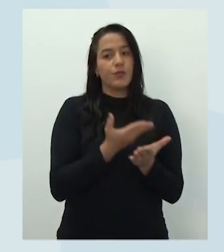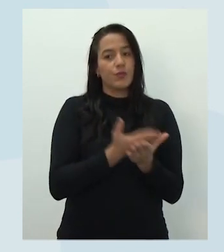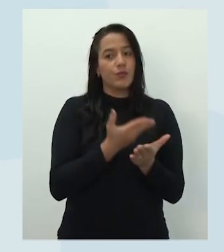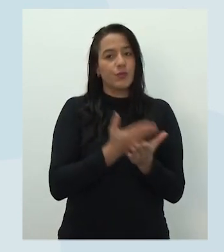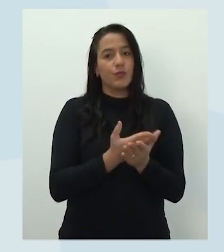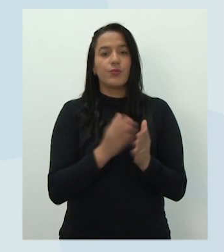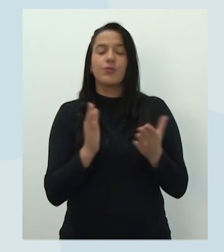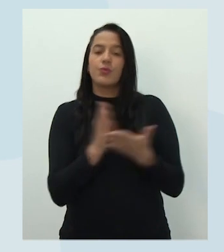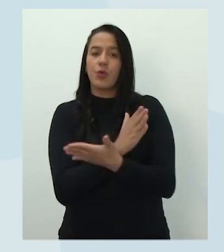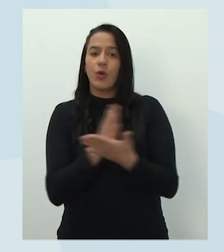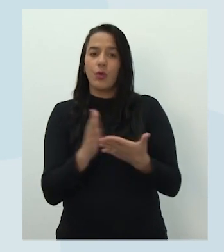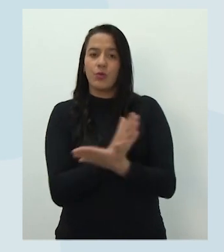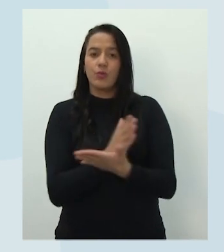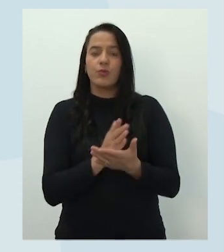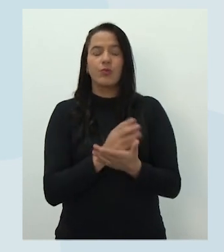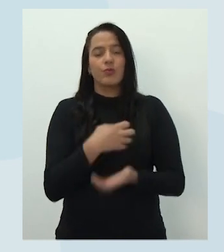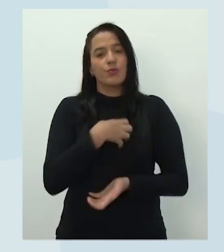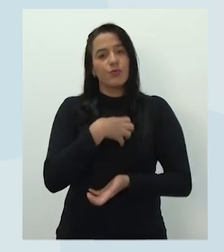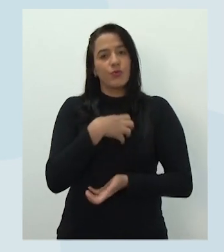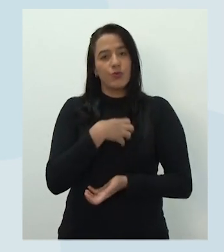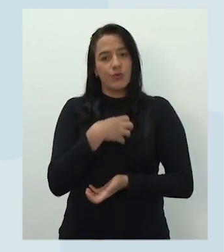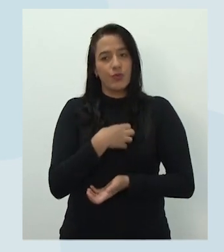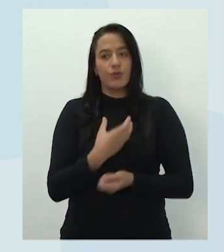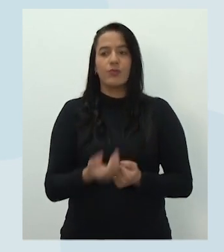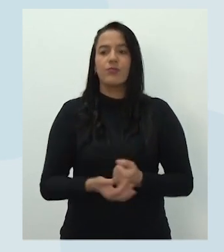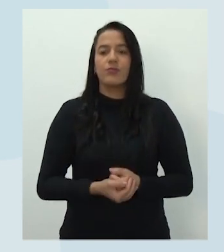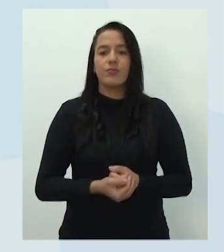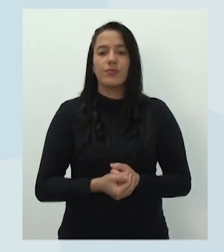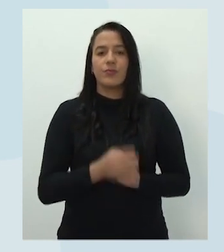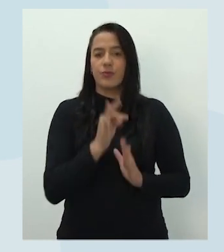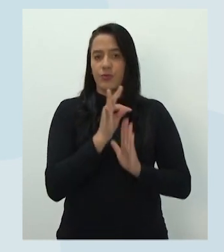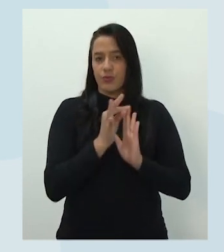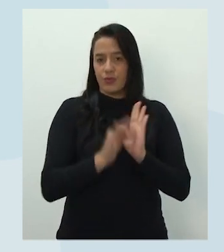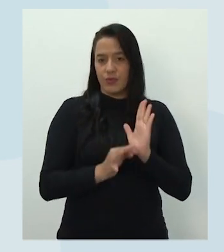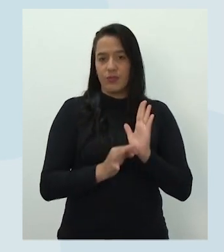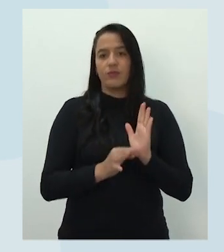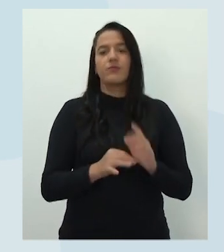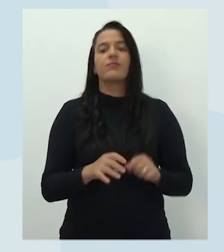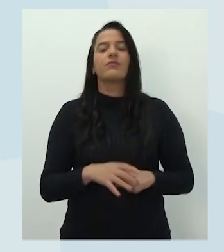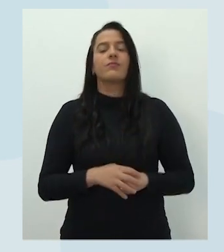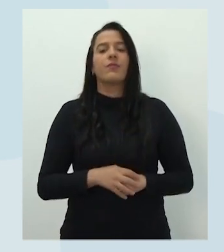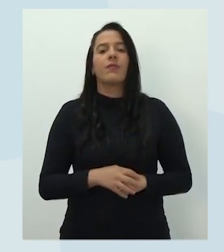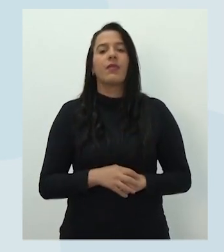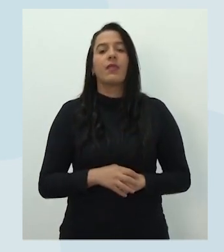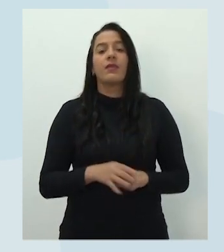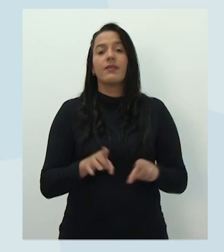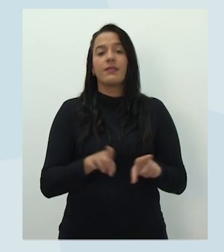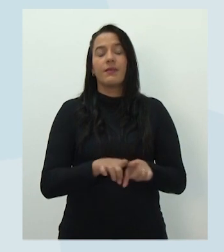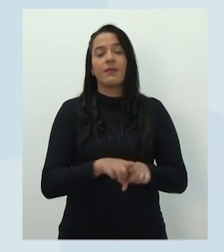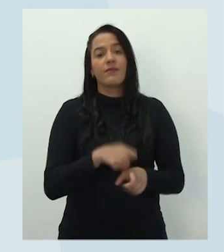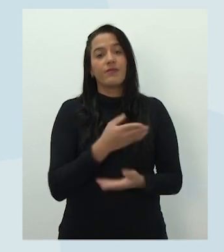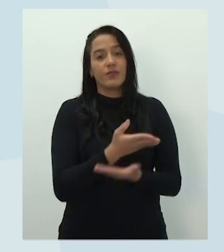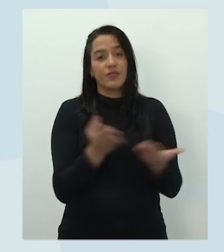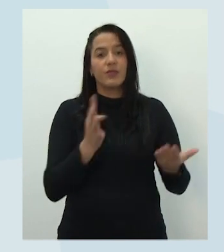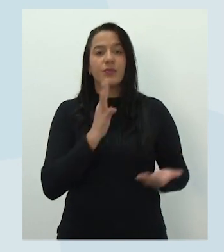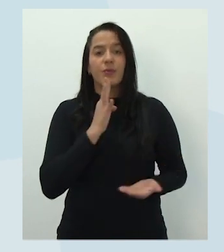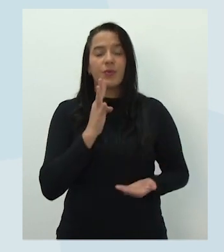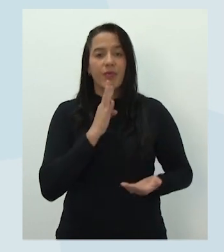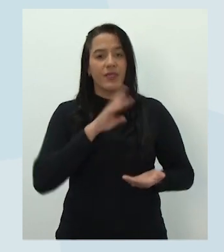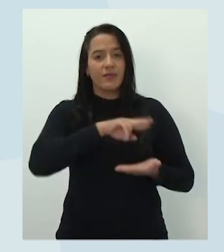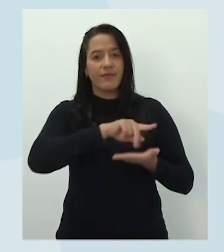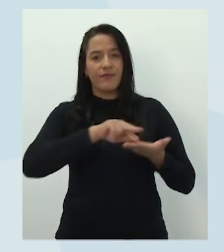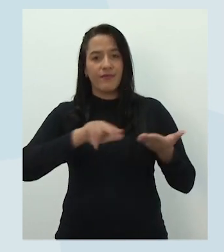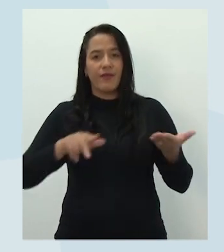alguns tipos, a gente precisa ampliar esse leque. Aprofundar, porque vocês também conhecem vários gêneros, a gente só precisa entender,